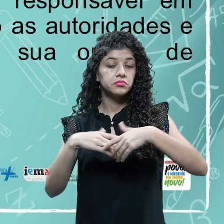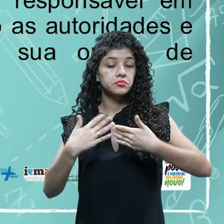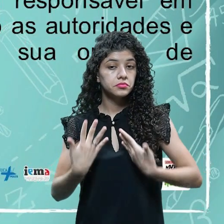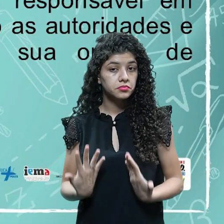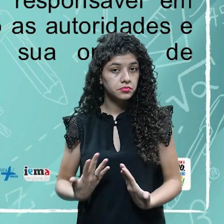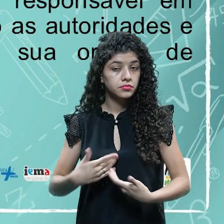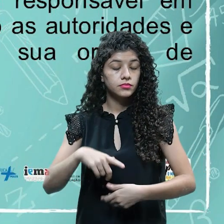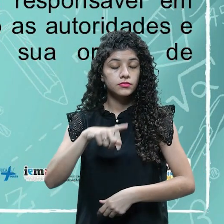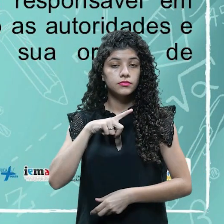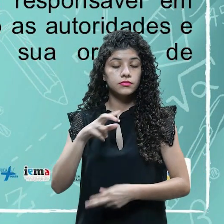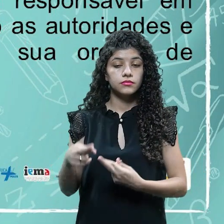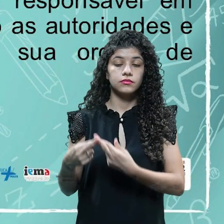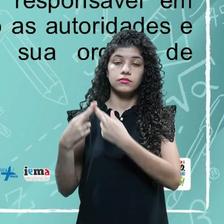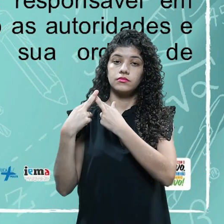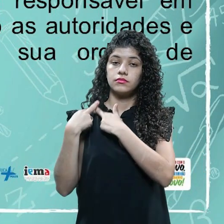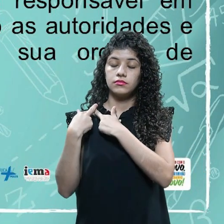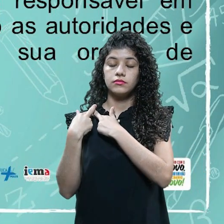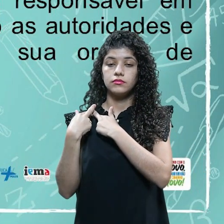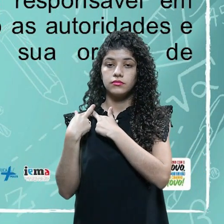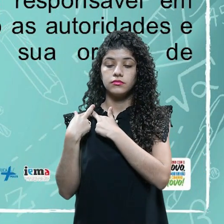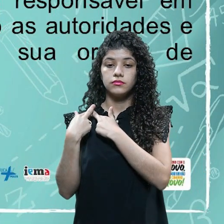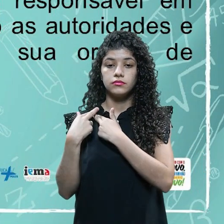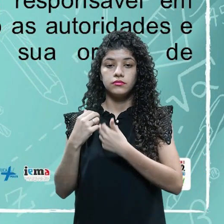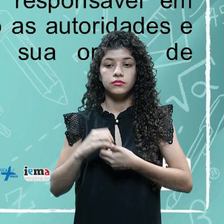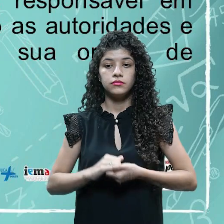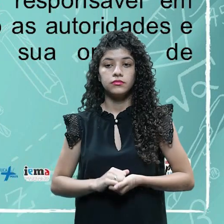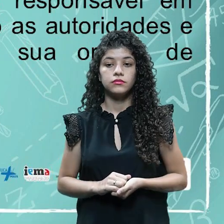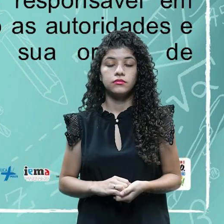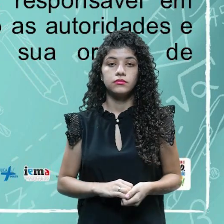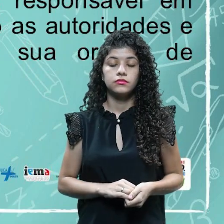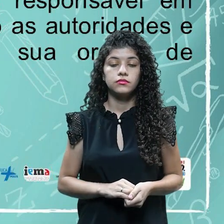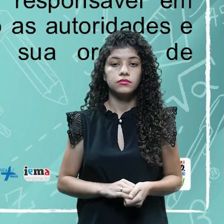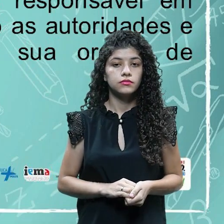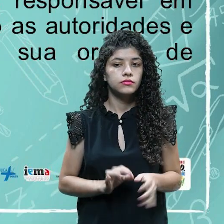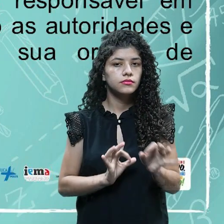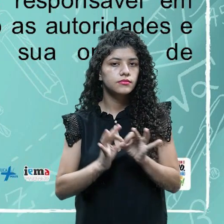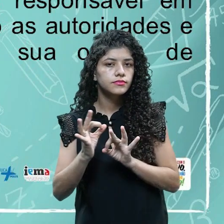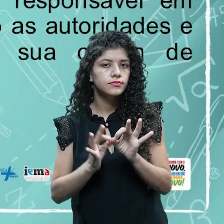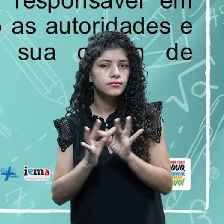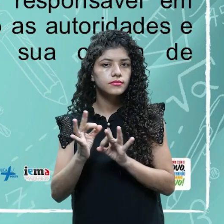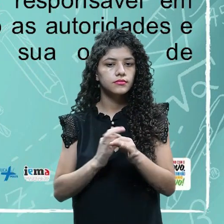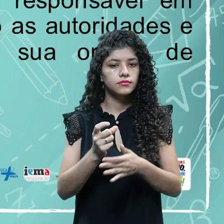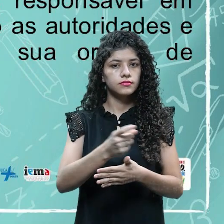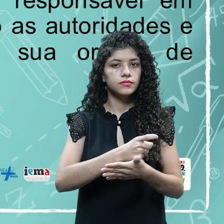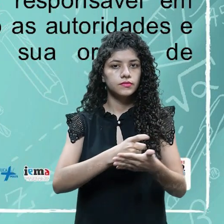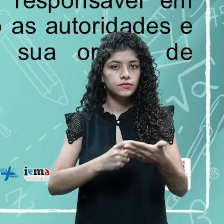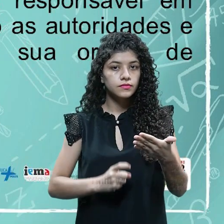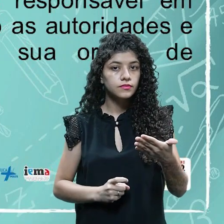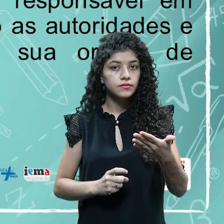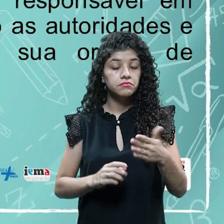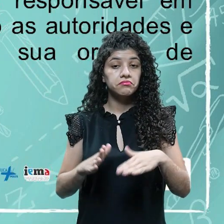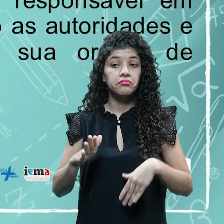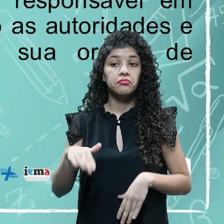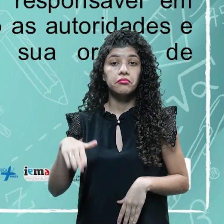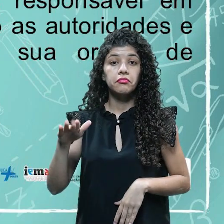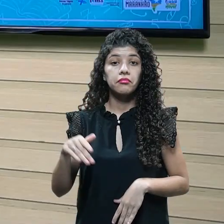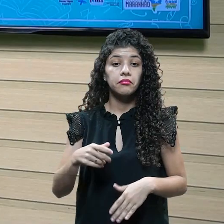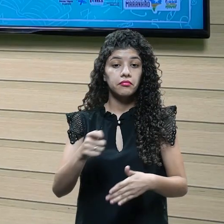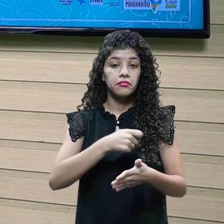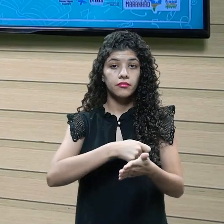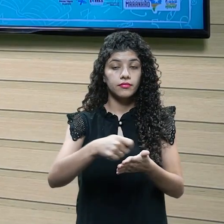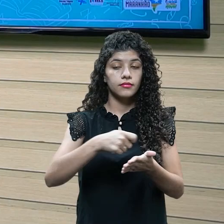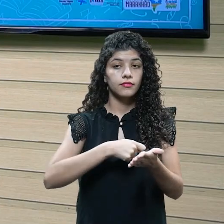tem essa responsabilidade de se submeter aos coordenadores do texto, quem fez aquele texto, aquele roteiro,